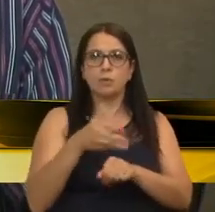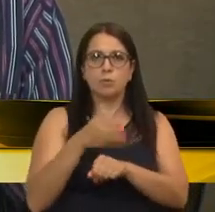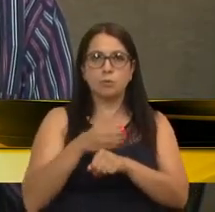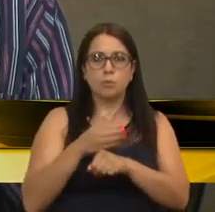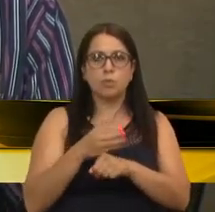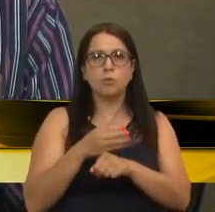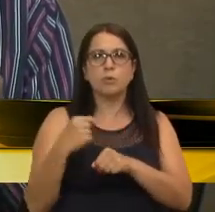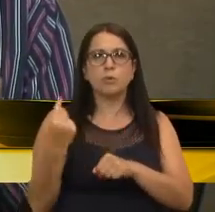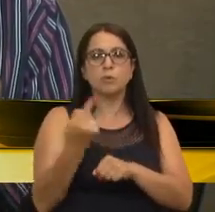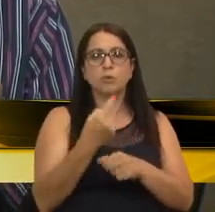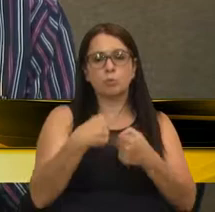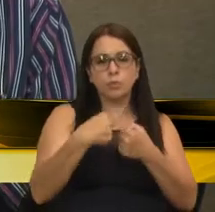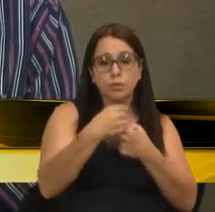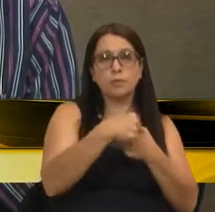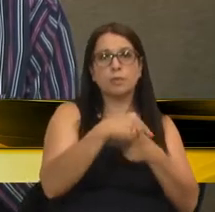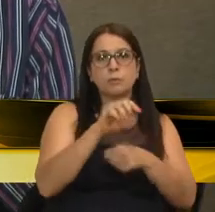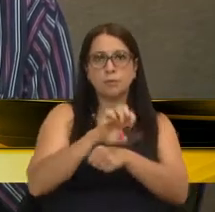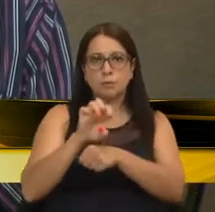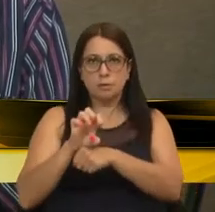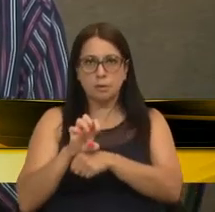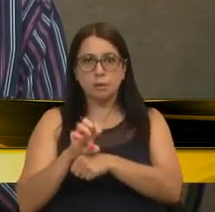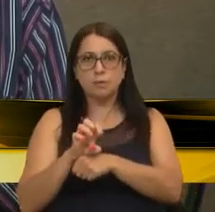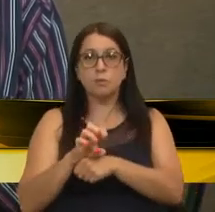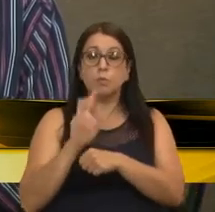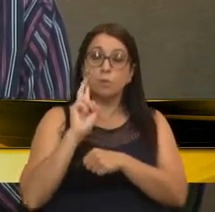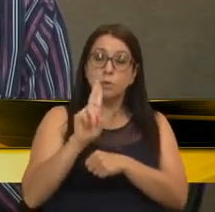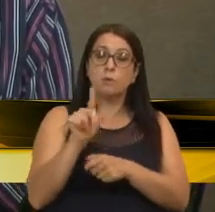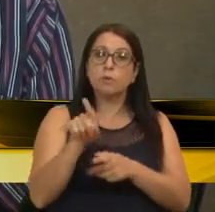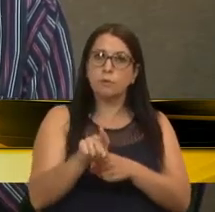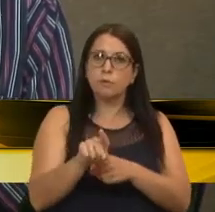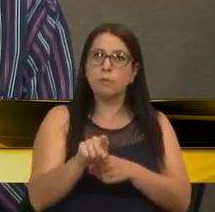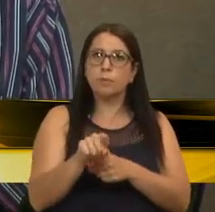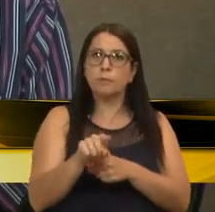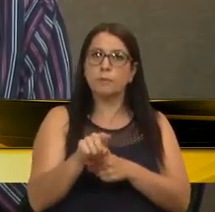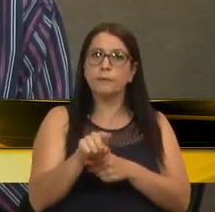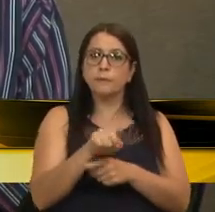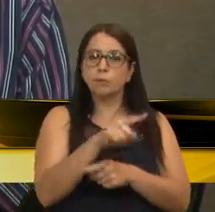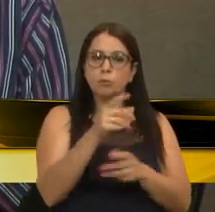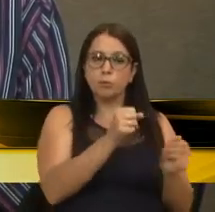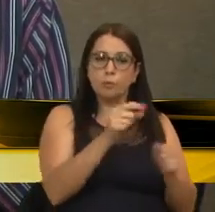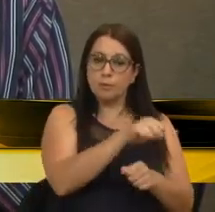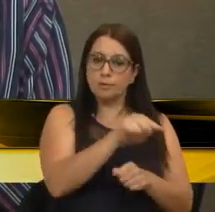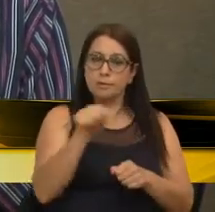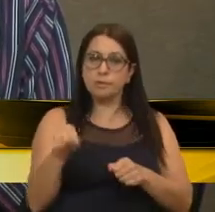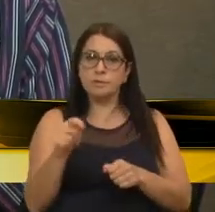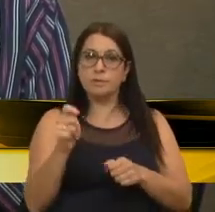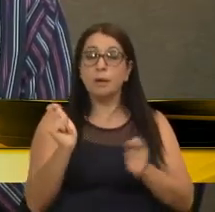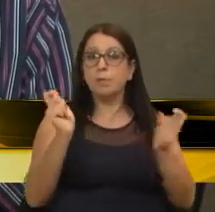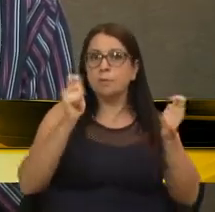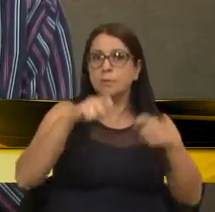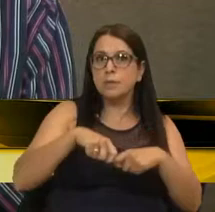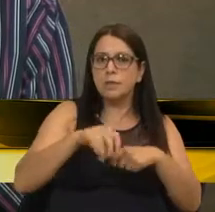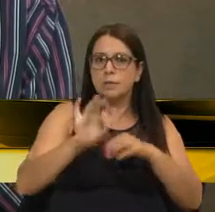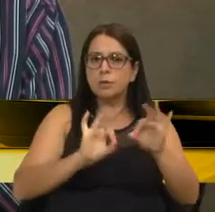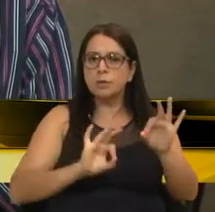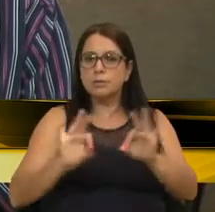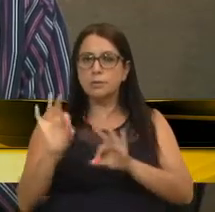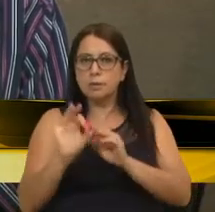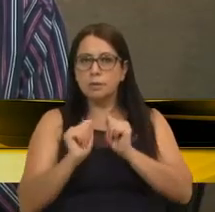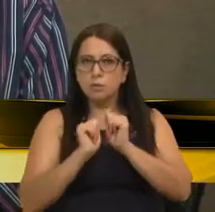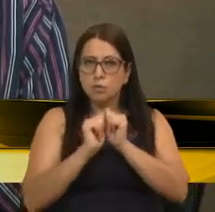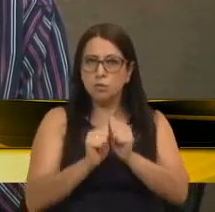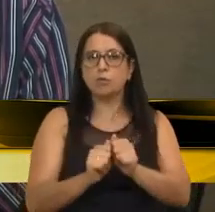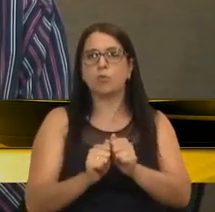distrito federal e municípios. Com isso, foi conferida a esses entes a possibilidade de se auto-organizarem mediante,